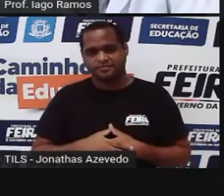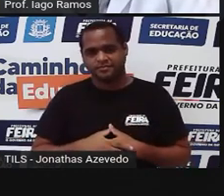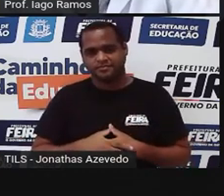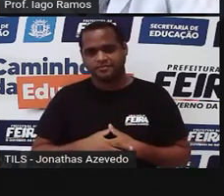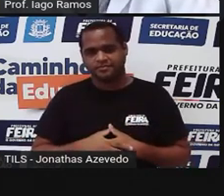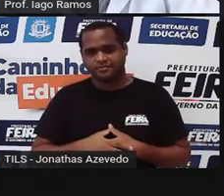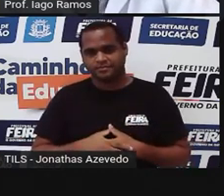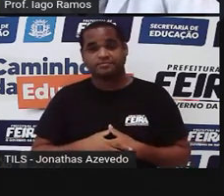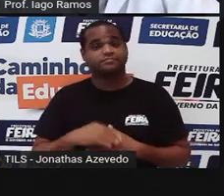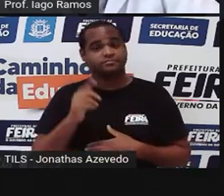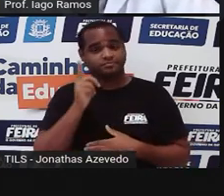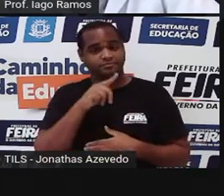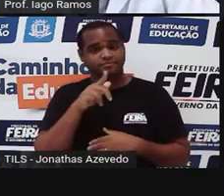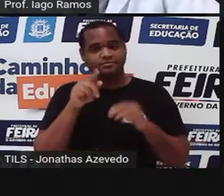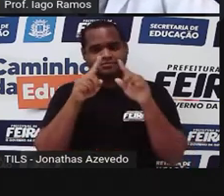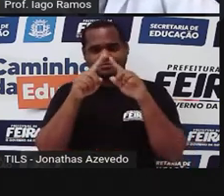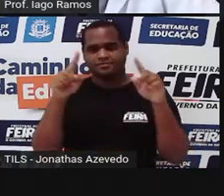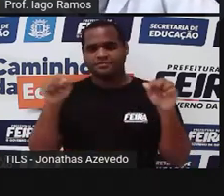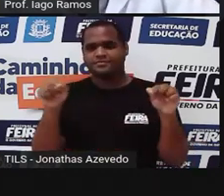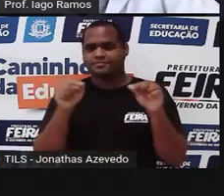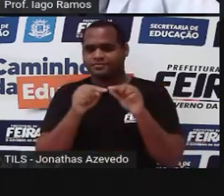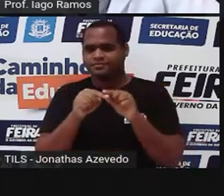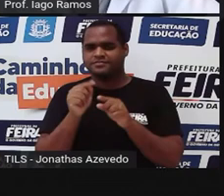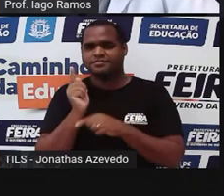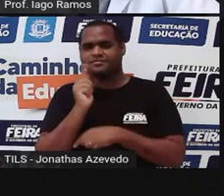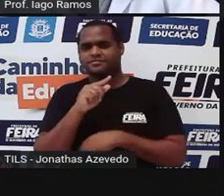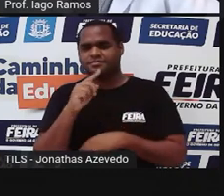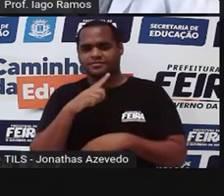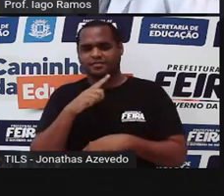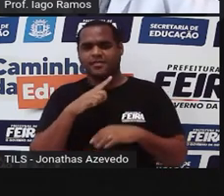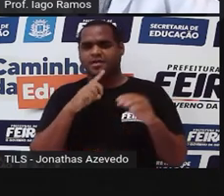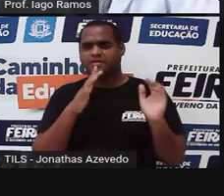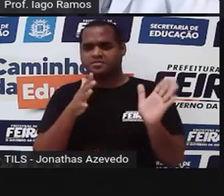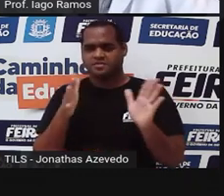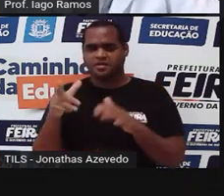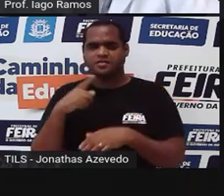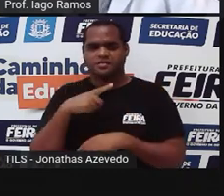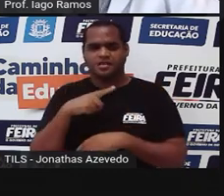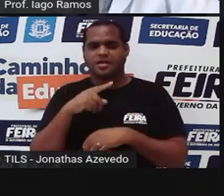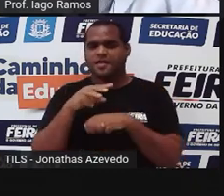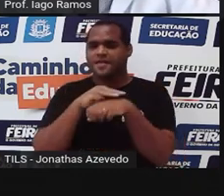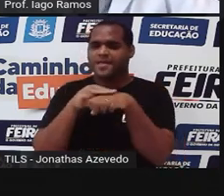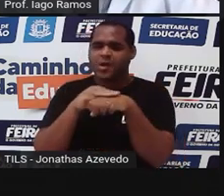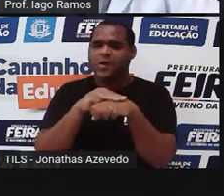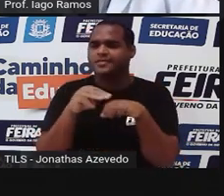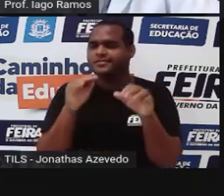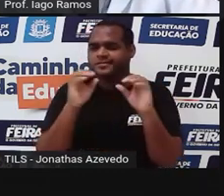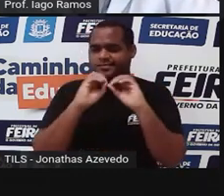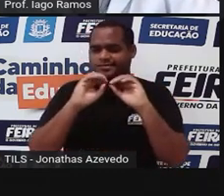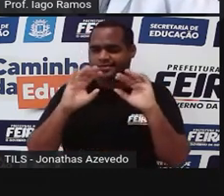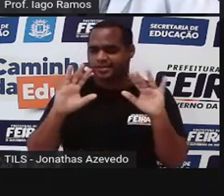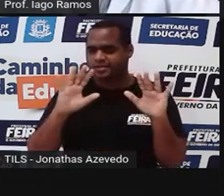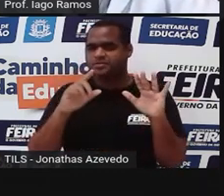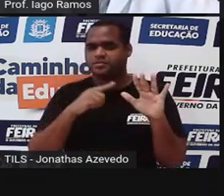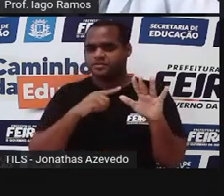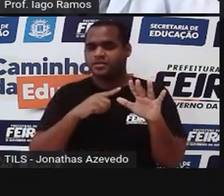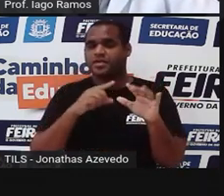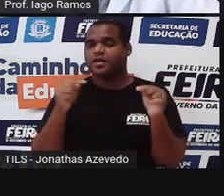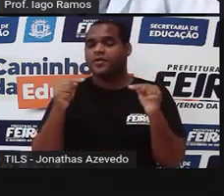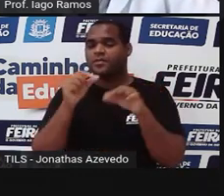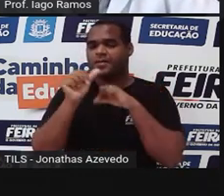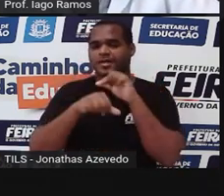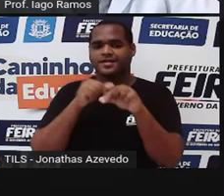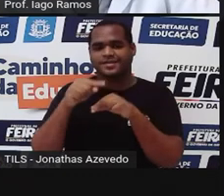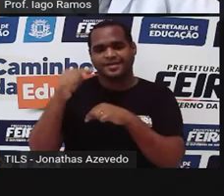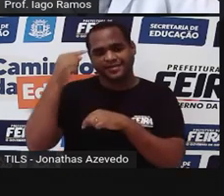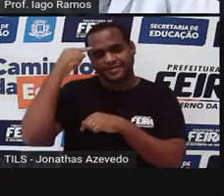fazendo um retângulo. Está aí o meu retângulozinho marrom, né? Um marrom bem claro. Eu vou fazer a mesma coisa com a